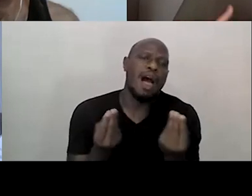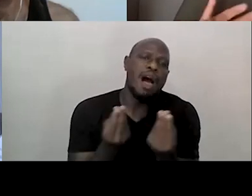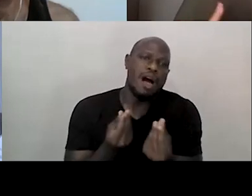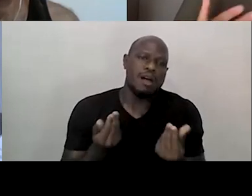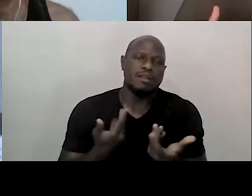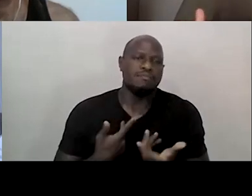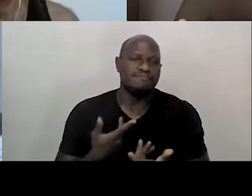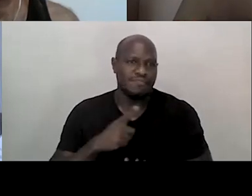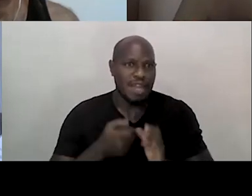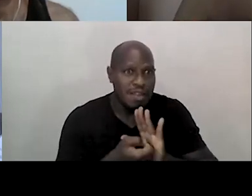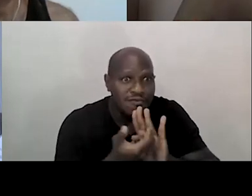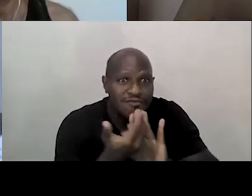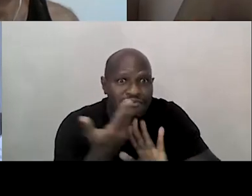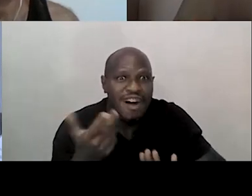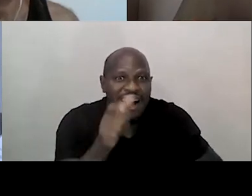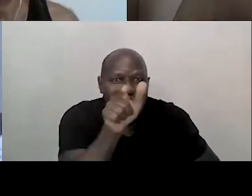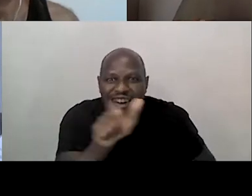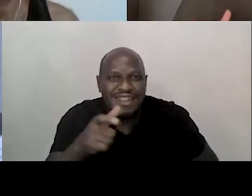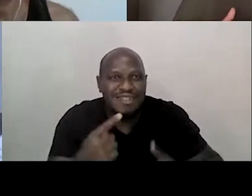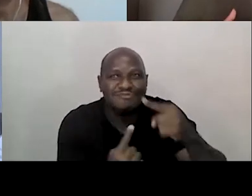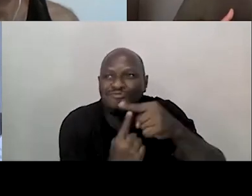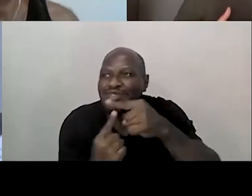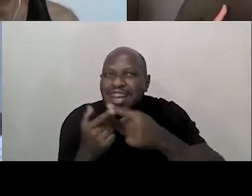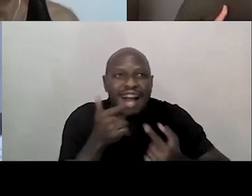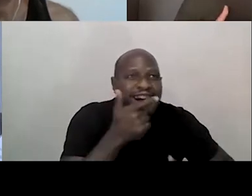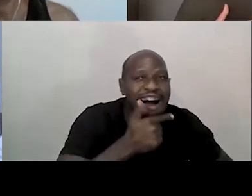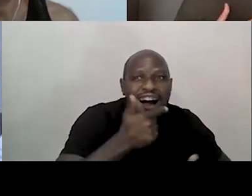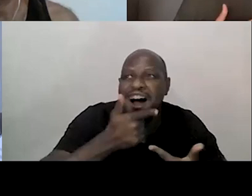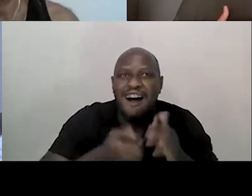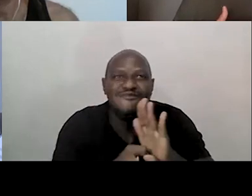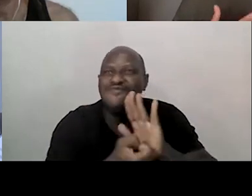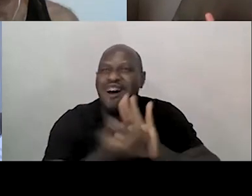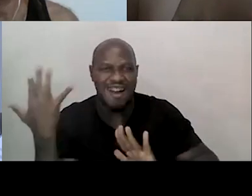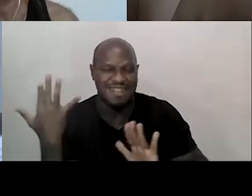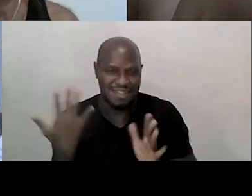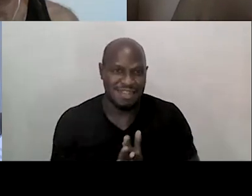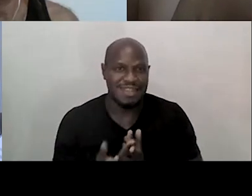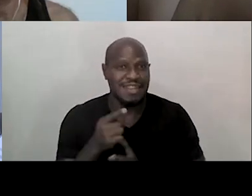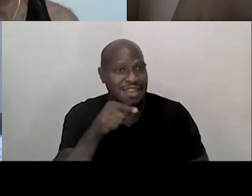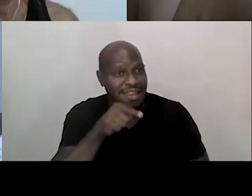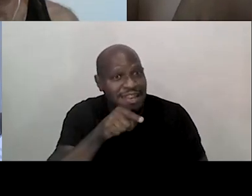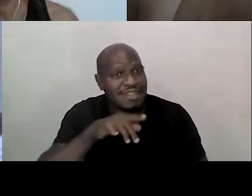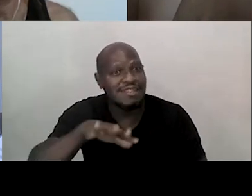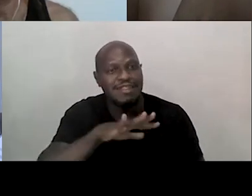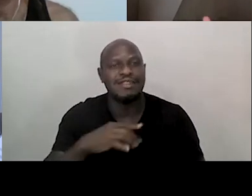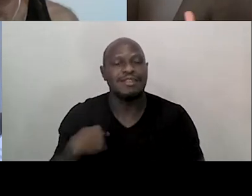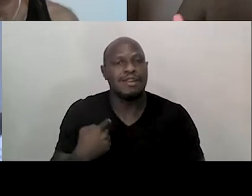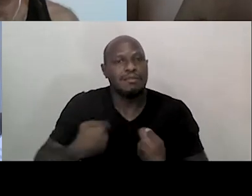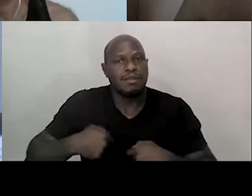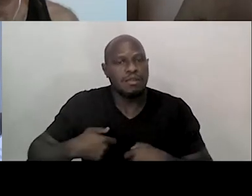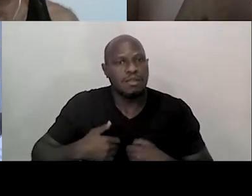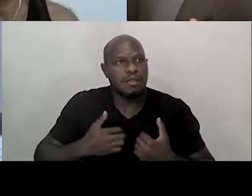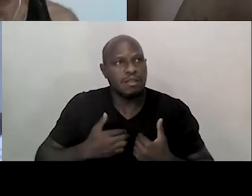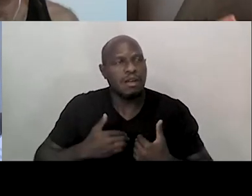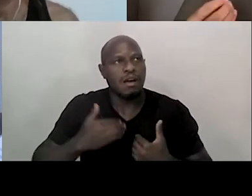existem diversas qualidades de riso, então, é nesse lugar que a gente precisa estar aberto